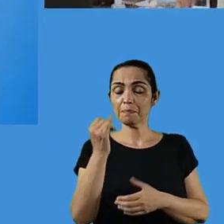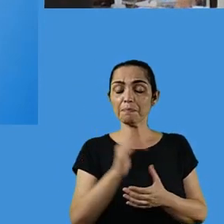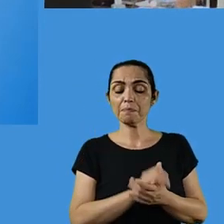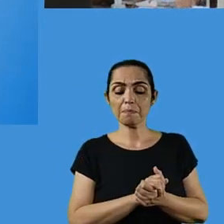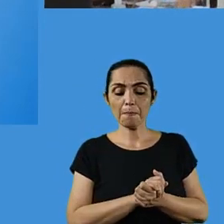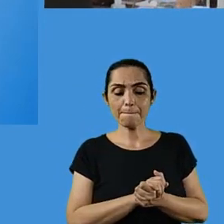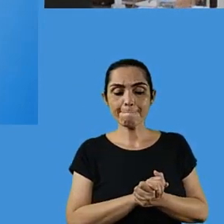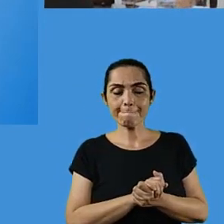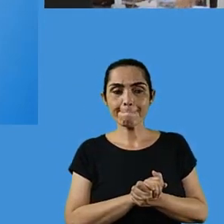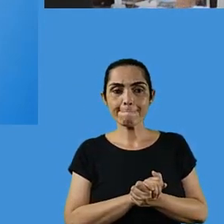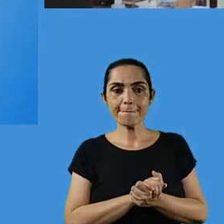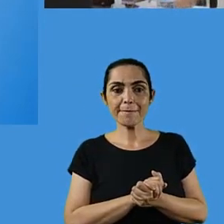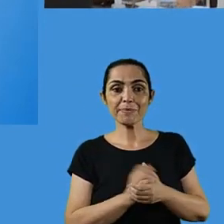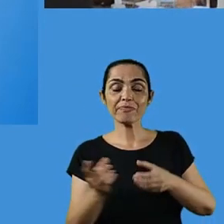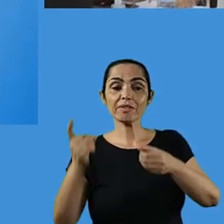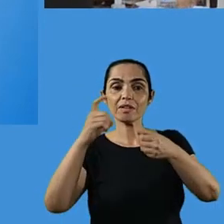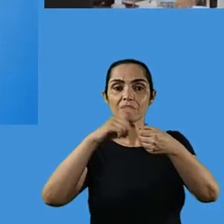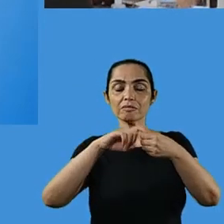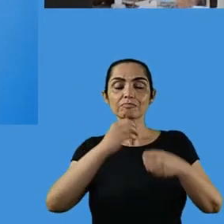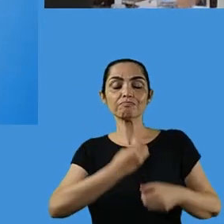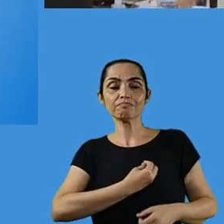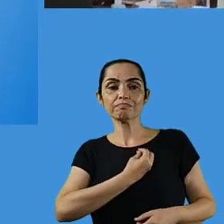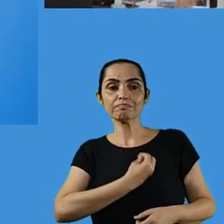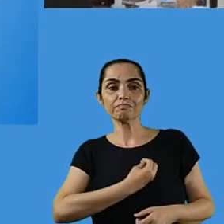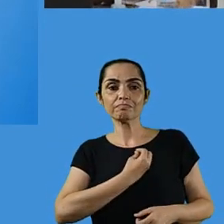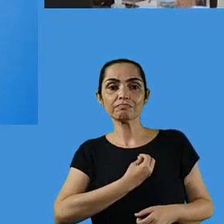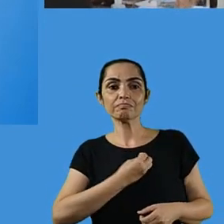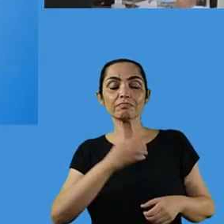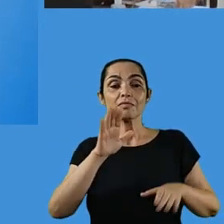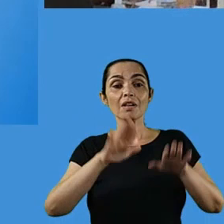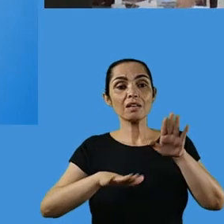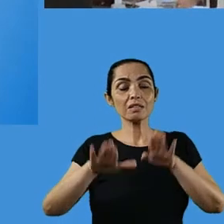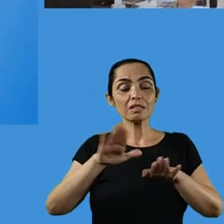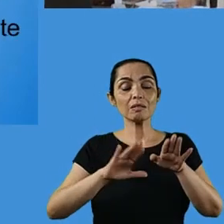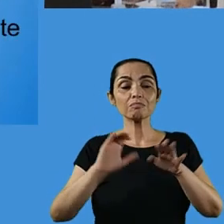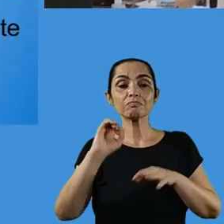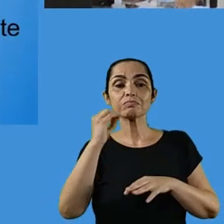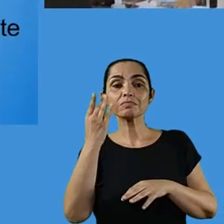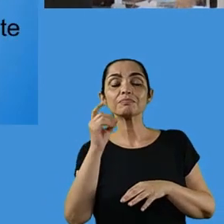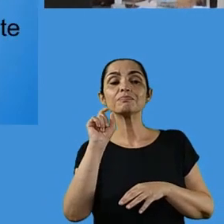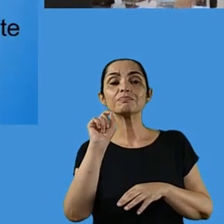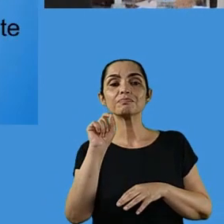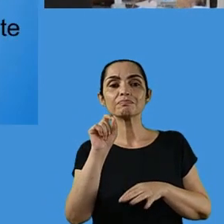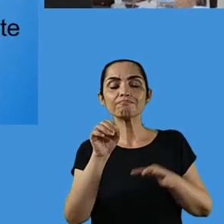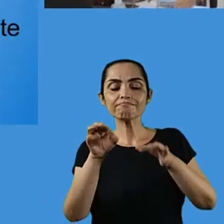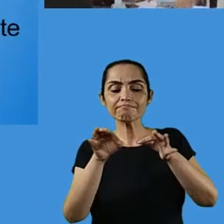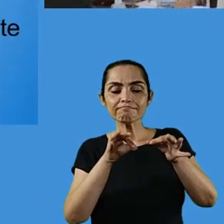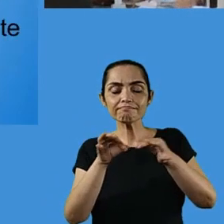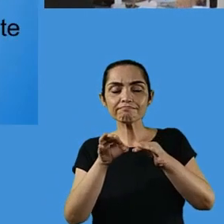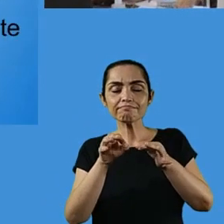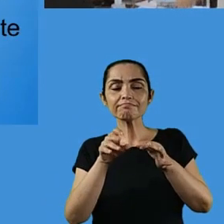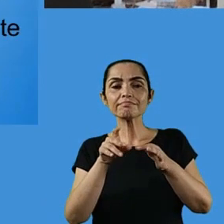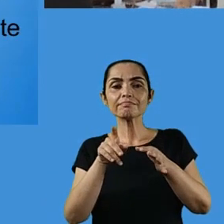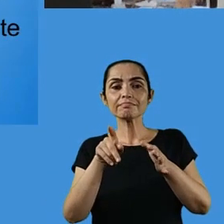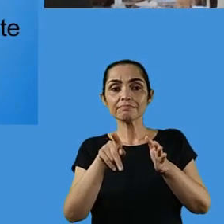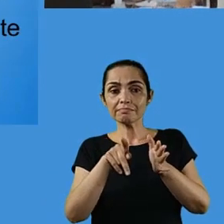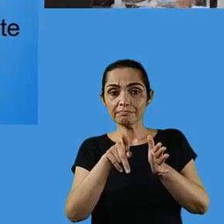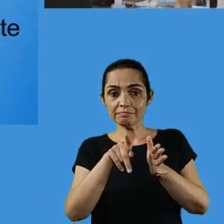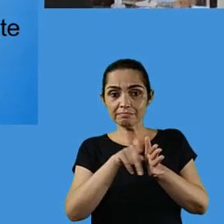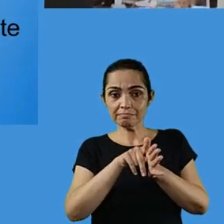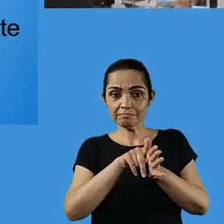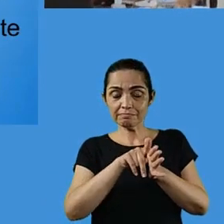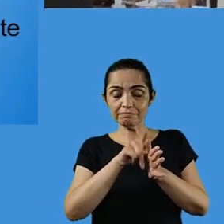coletivamente, mais teremos êxito nessas atividades. priorizar e organizar o tempo pedagógico.